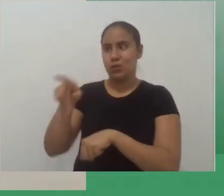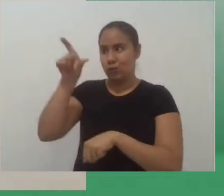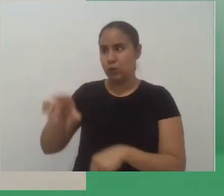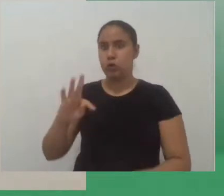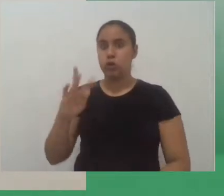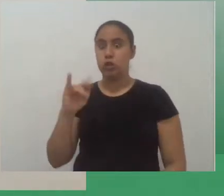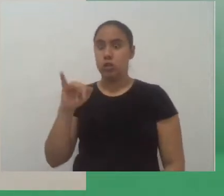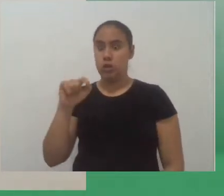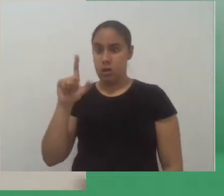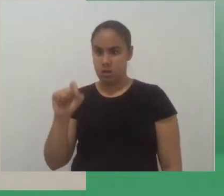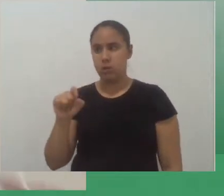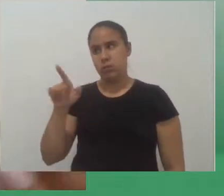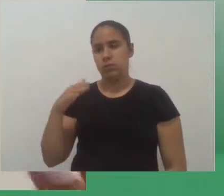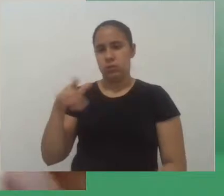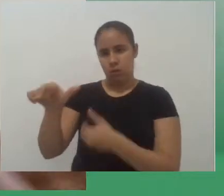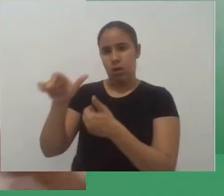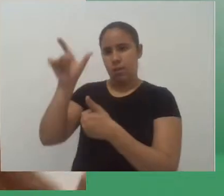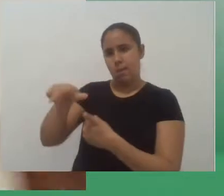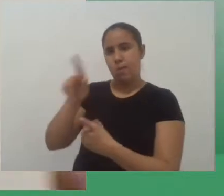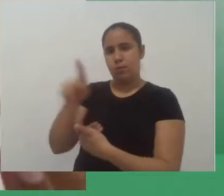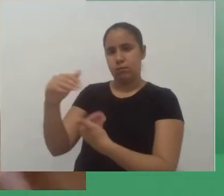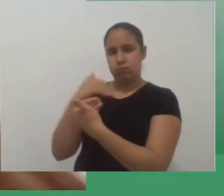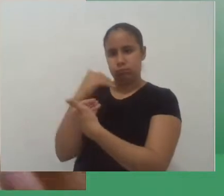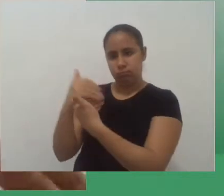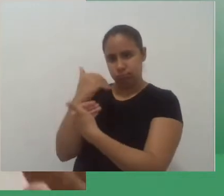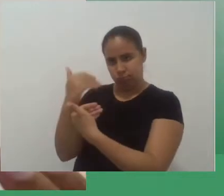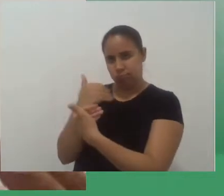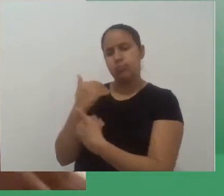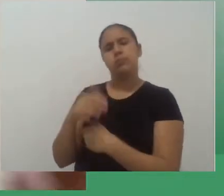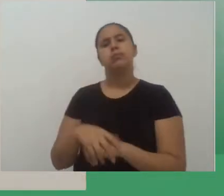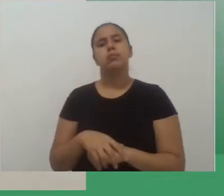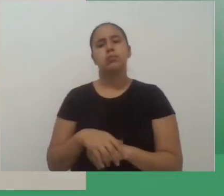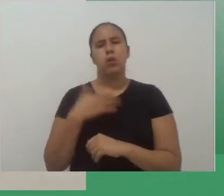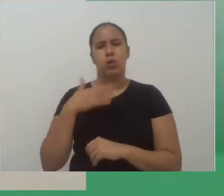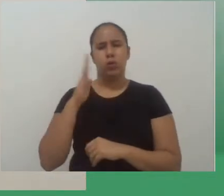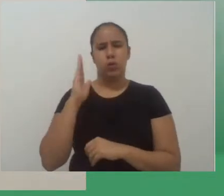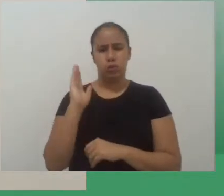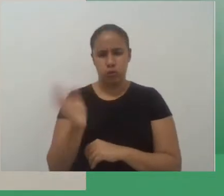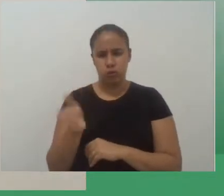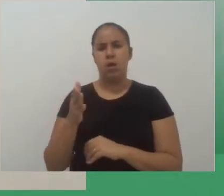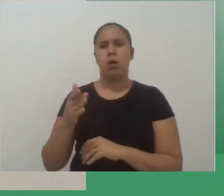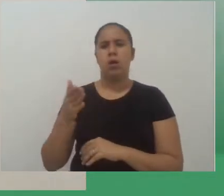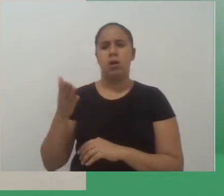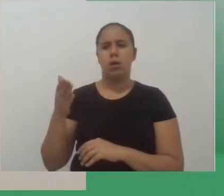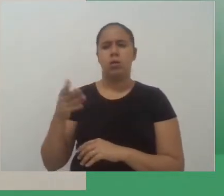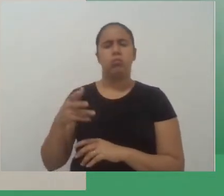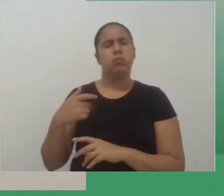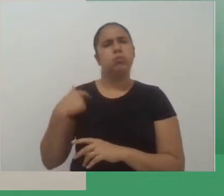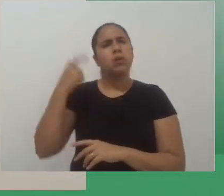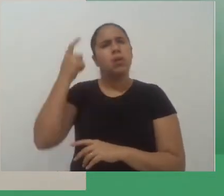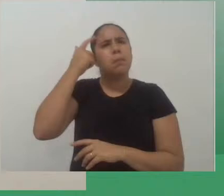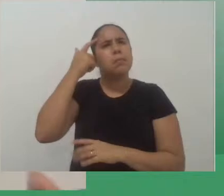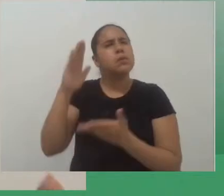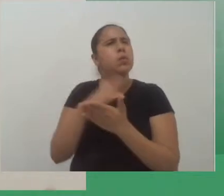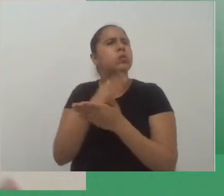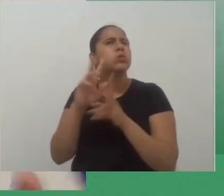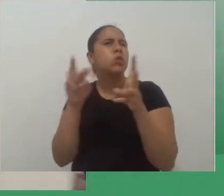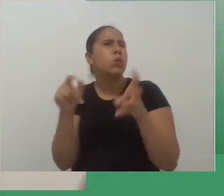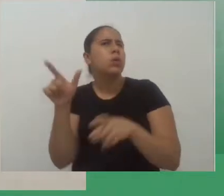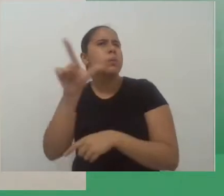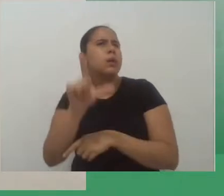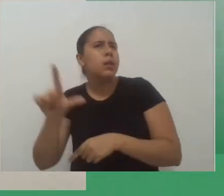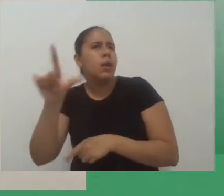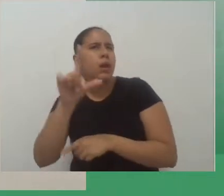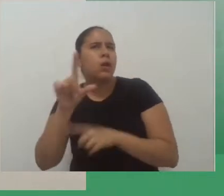orientador eu tinha visualizado alguma coisa entre literatura e história e aí em